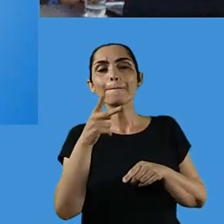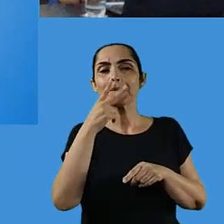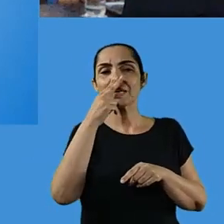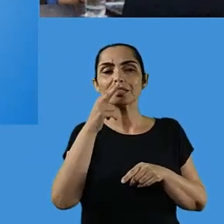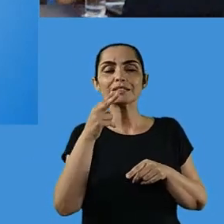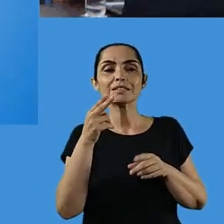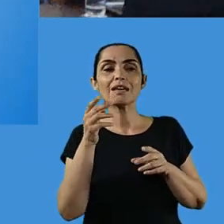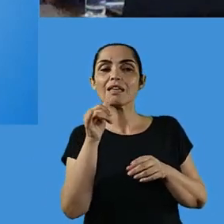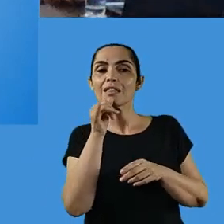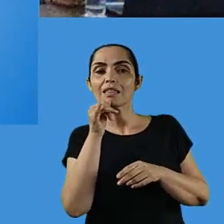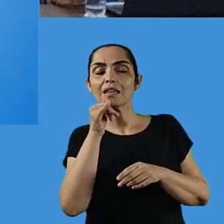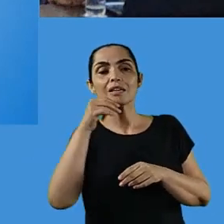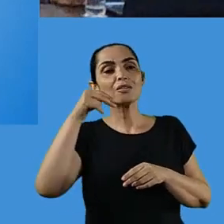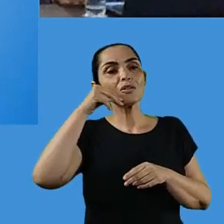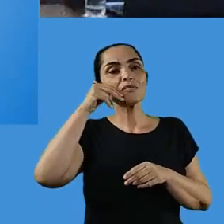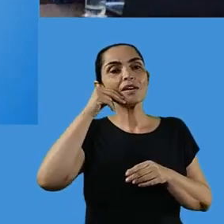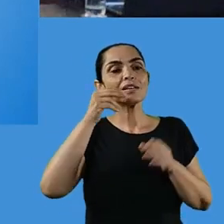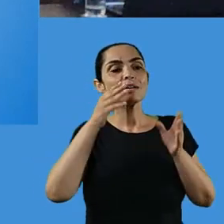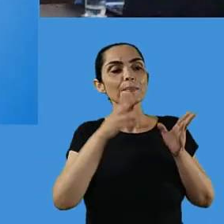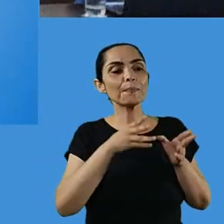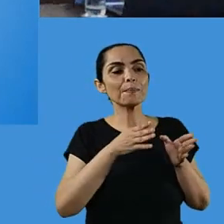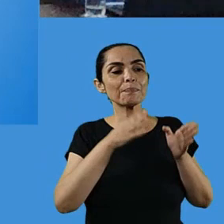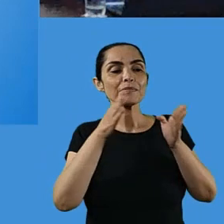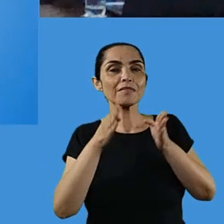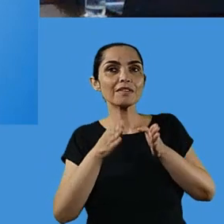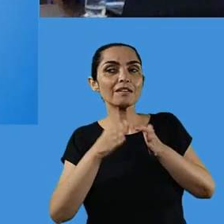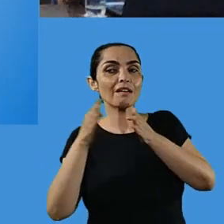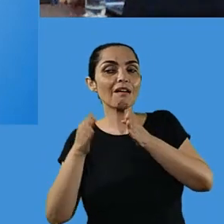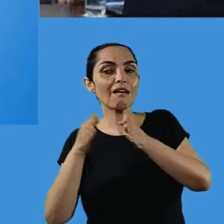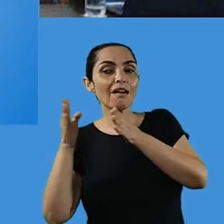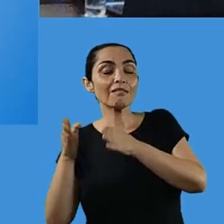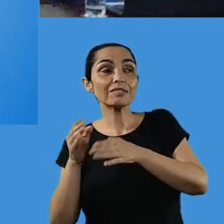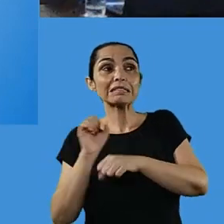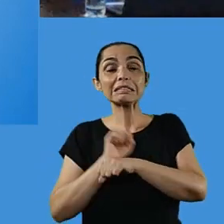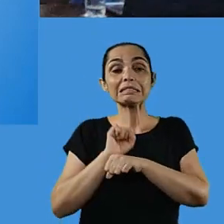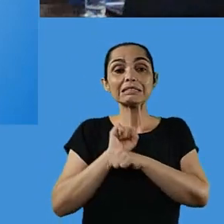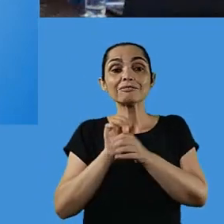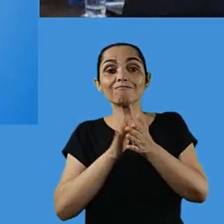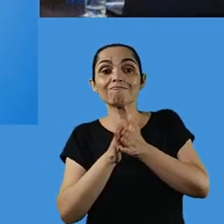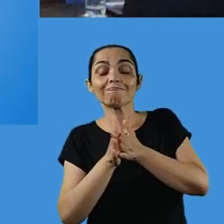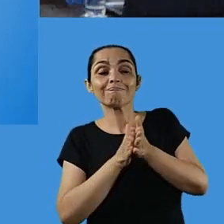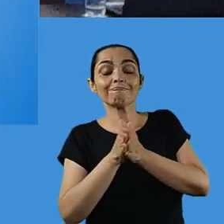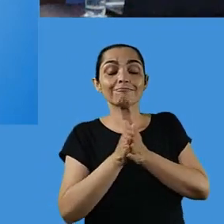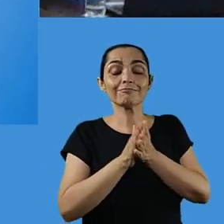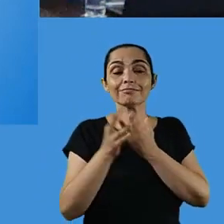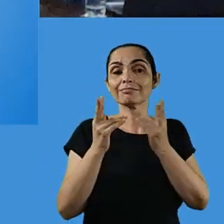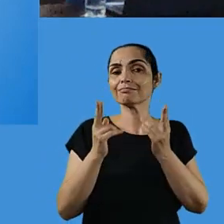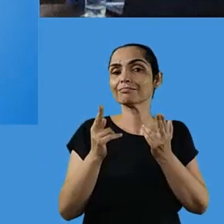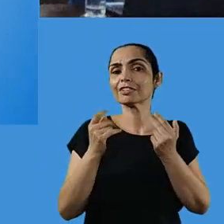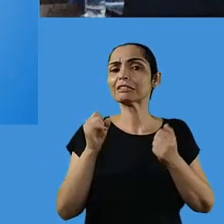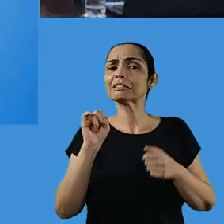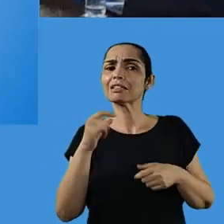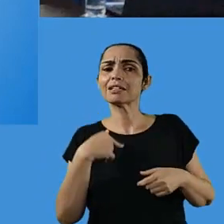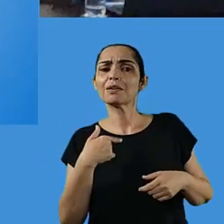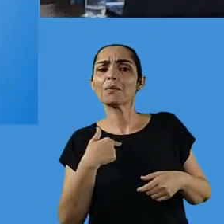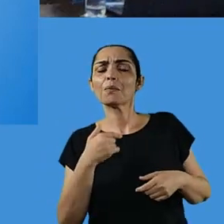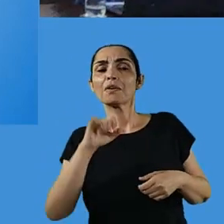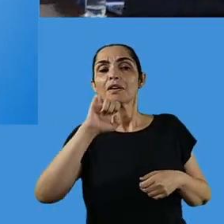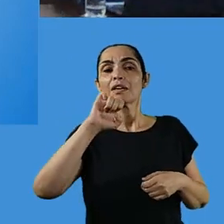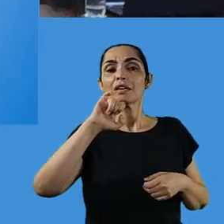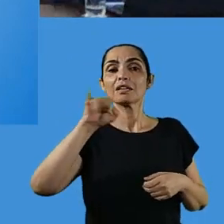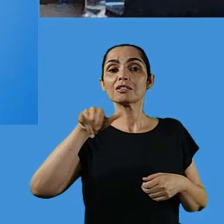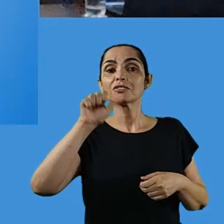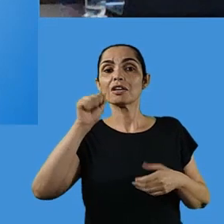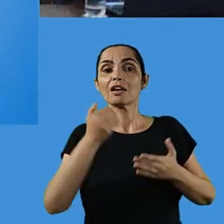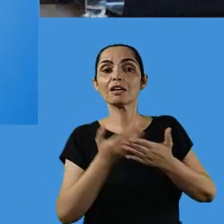quando você assiste uma novela, uma minissérie, que acaba e você fica naquela expectativa que vai acontecer outro dia. Então, se eu sou